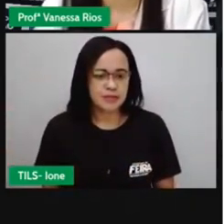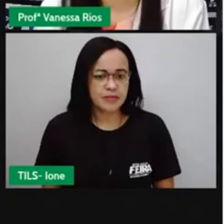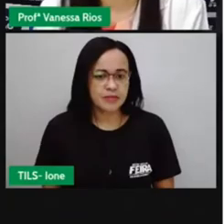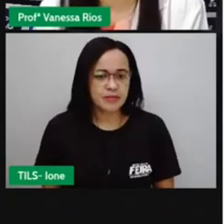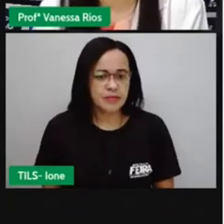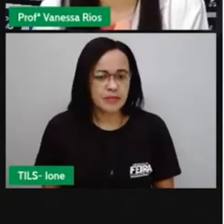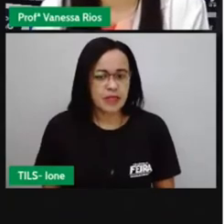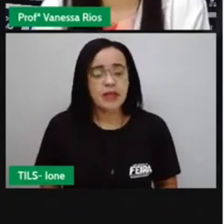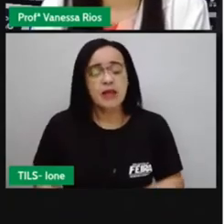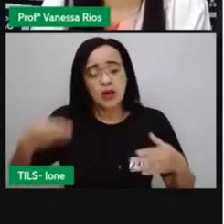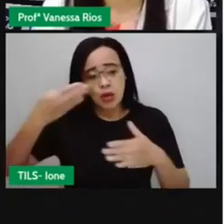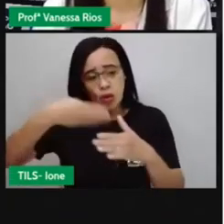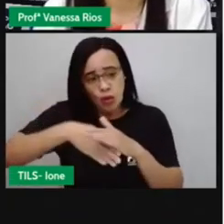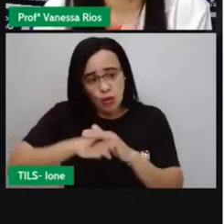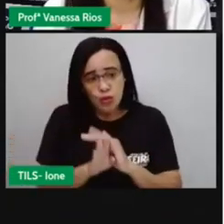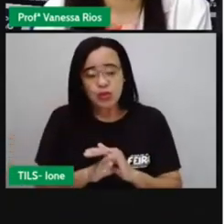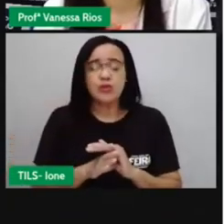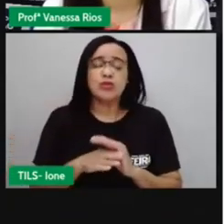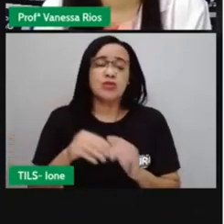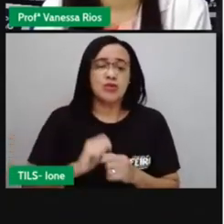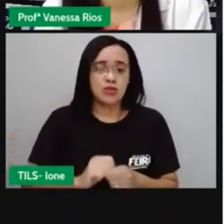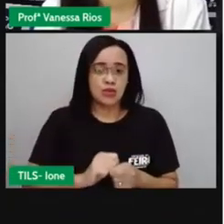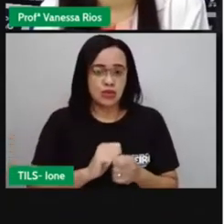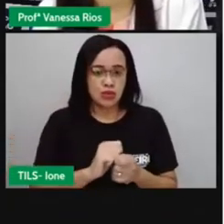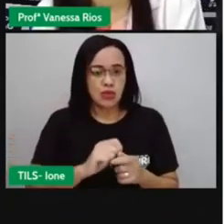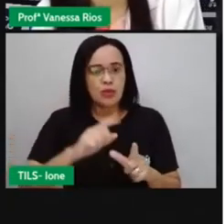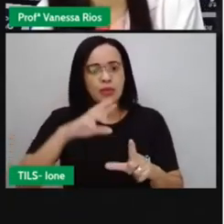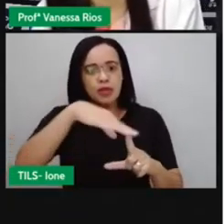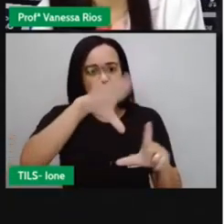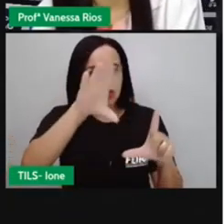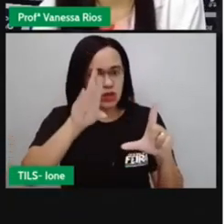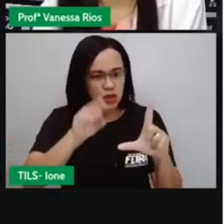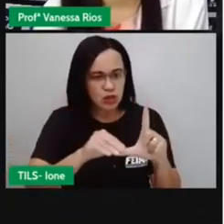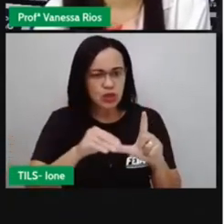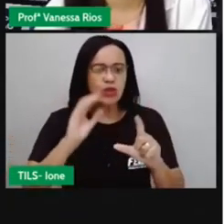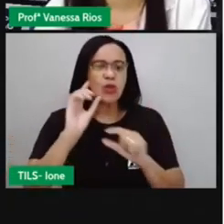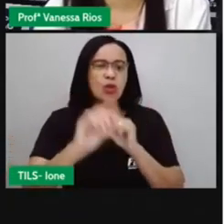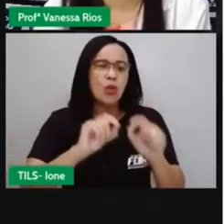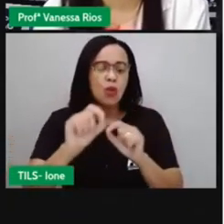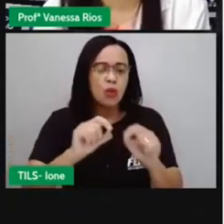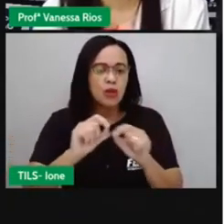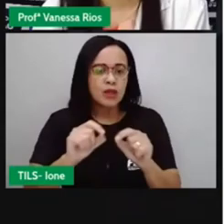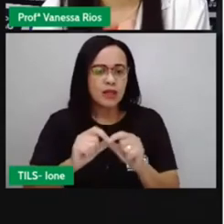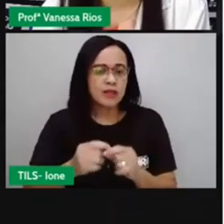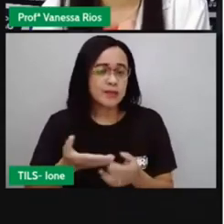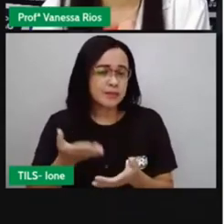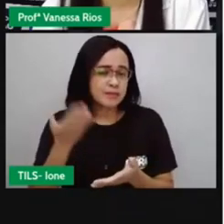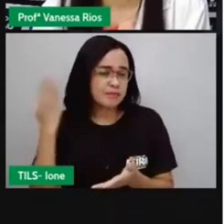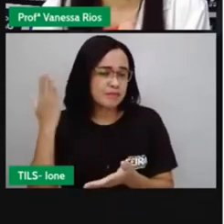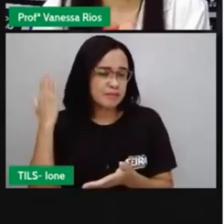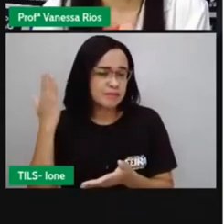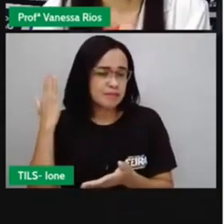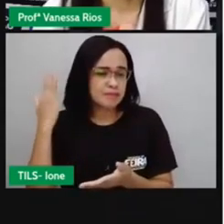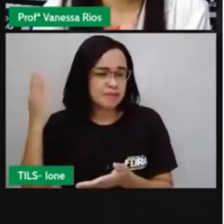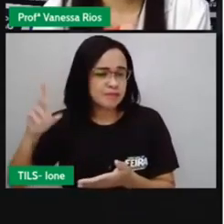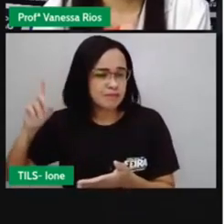aí o costume de se fazer cartoon, de se produzir cartoon, Começou aí em